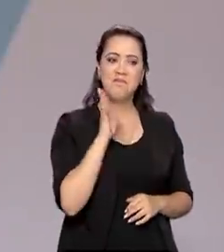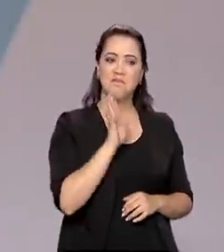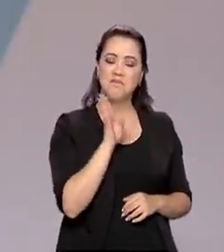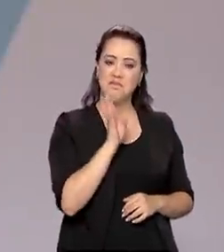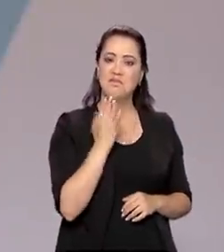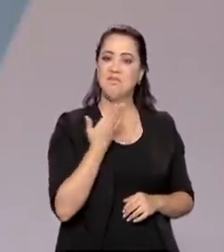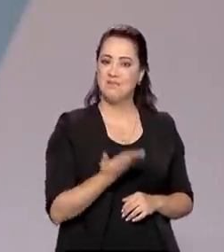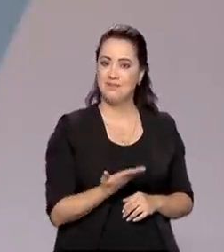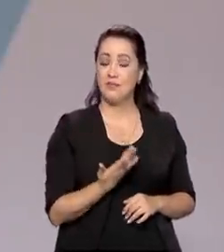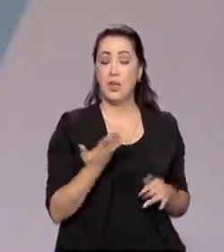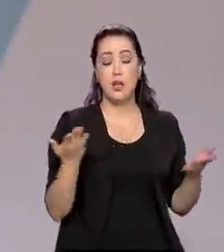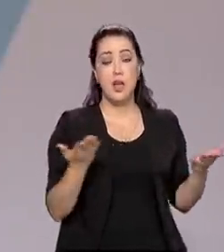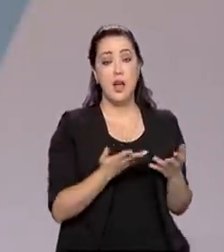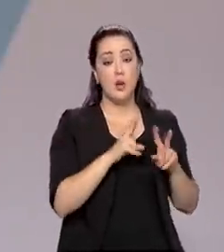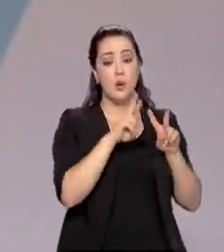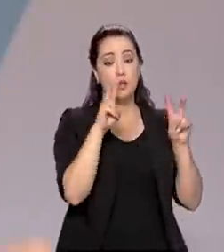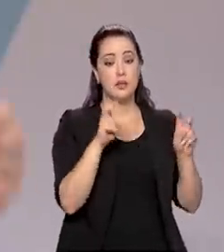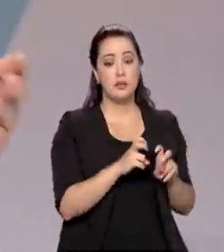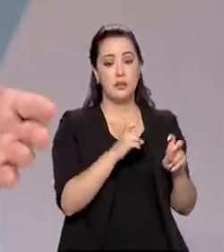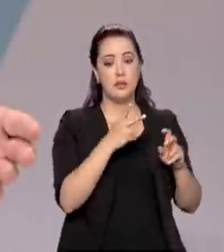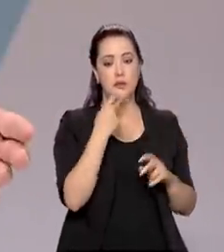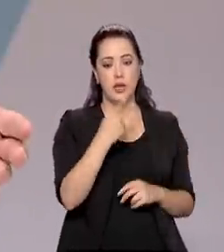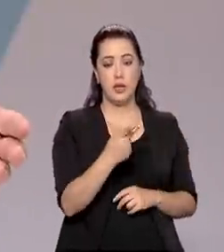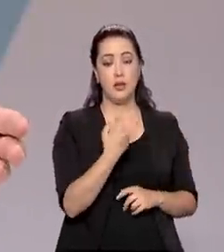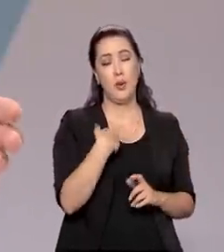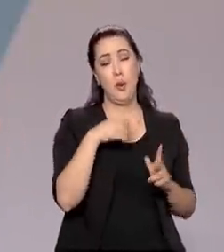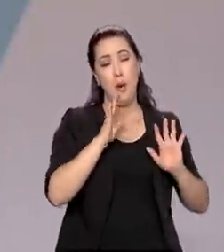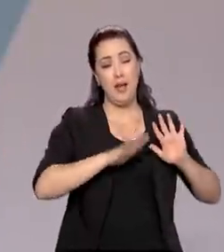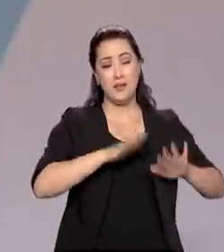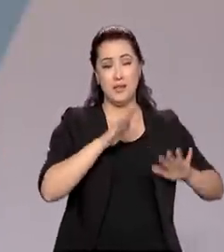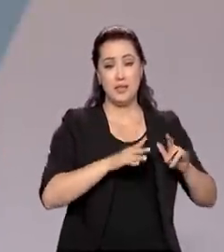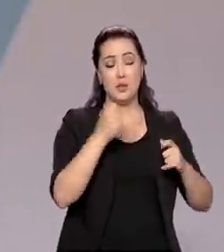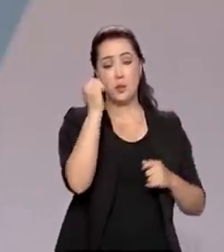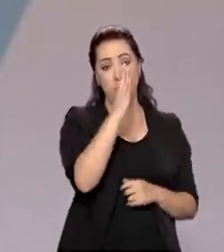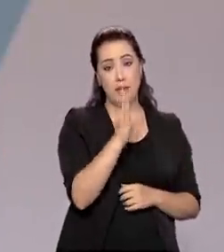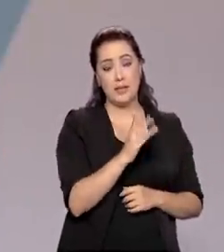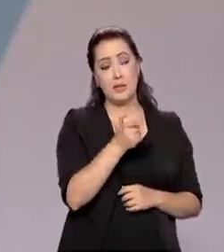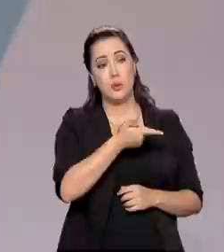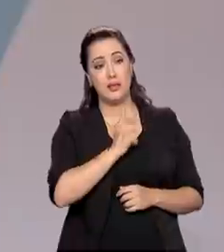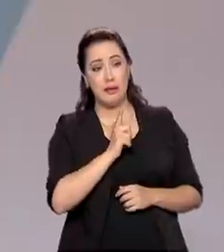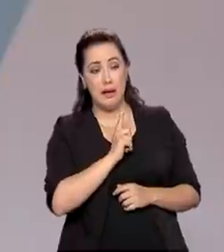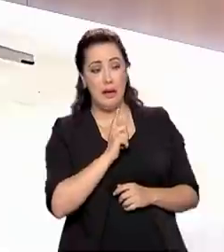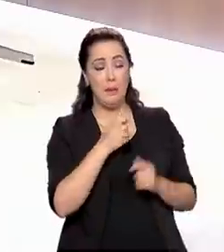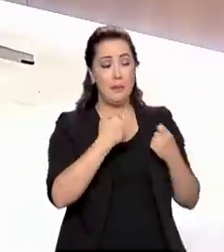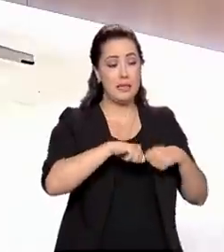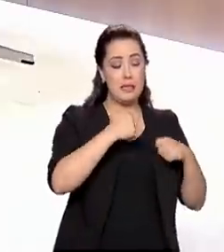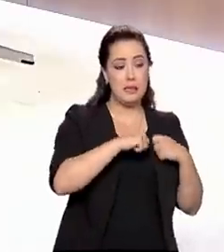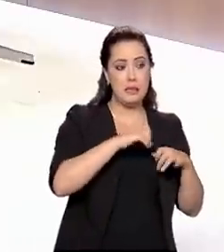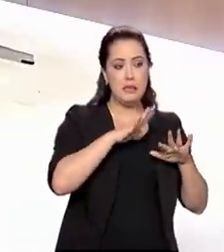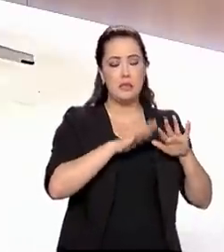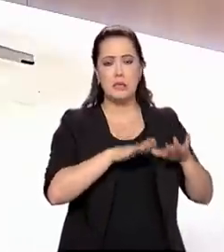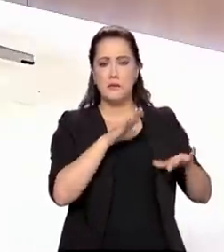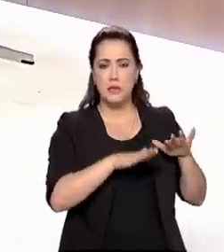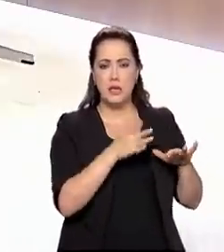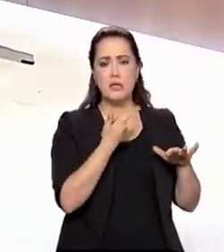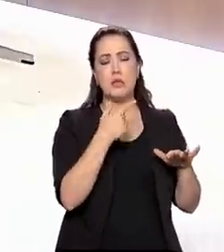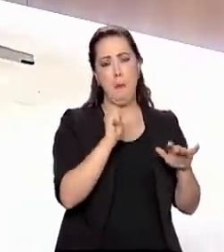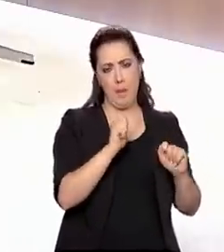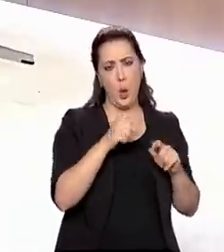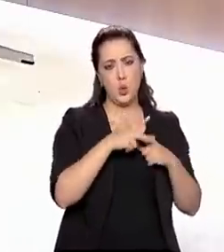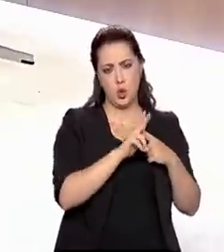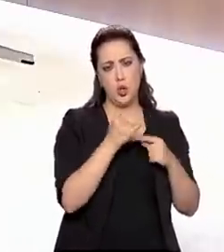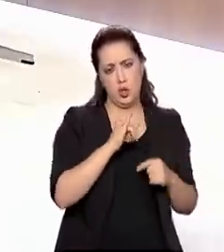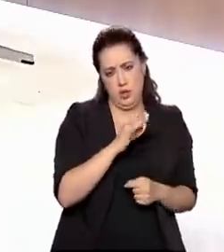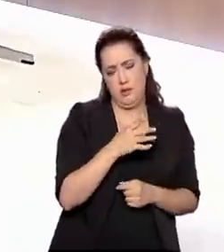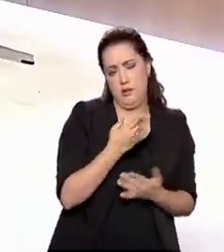Agora, falando um pouquinho da dependência que o Brasil ainda tem, o senhor pode me corrigir, mas penso que essa dependência ainda existe, em